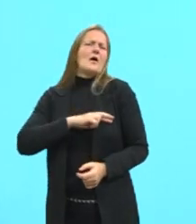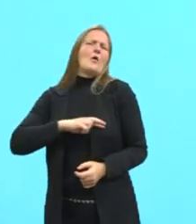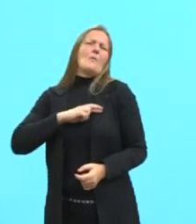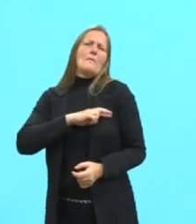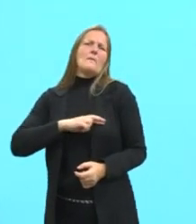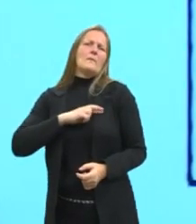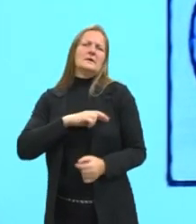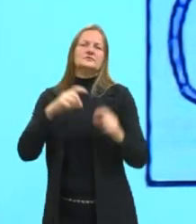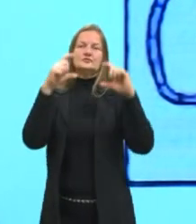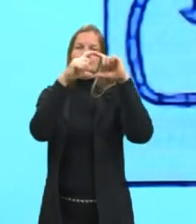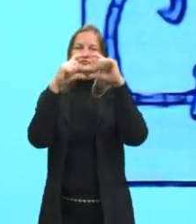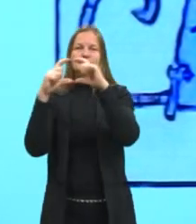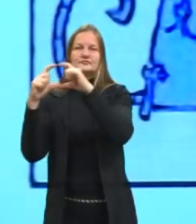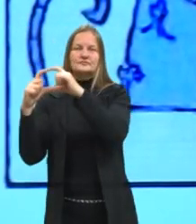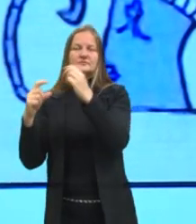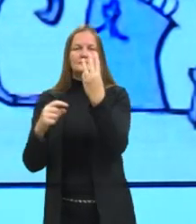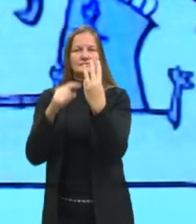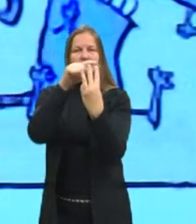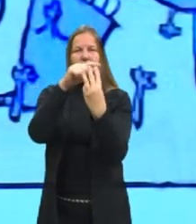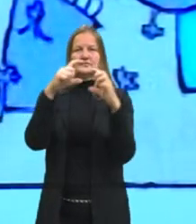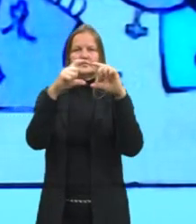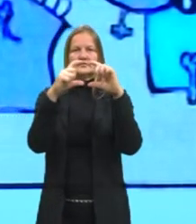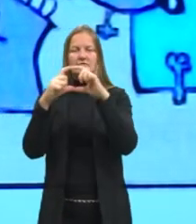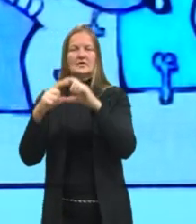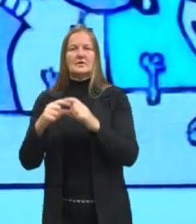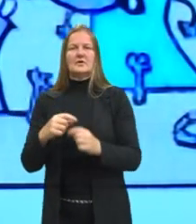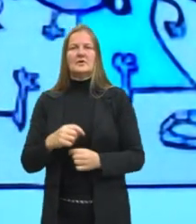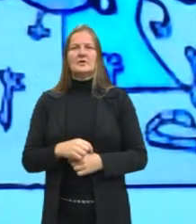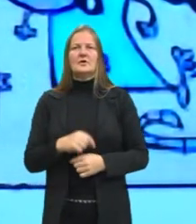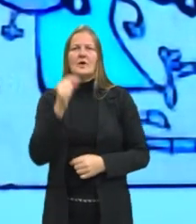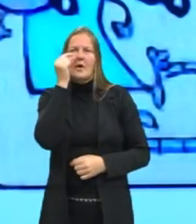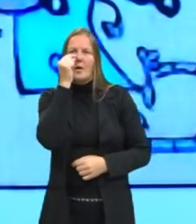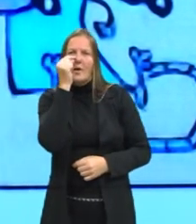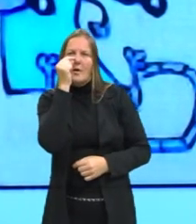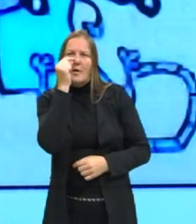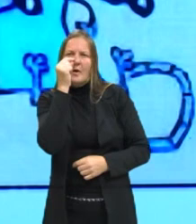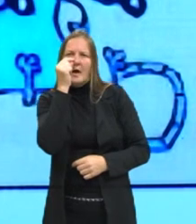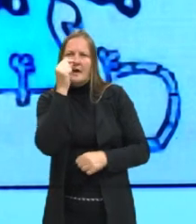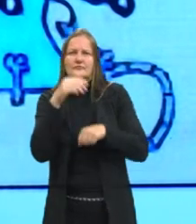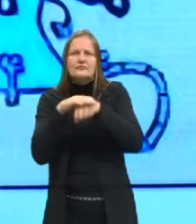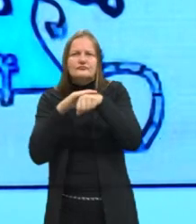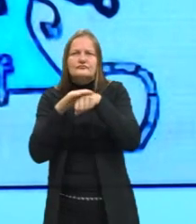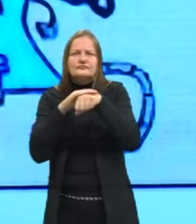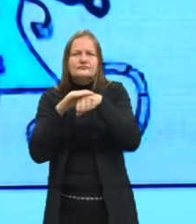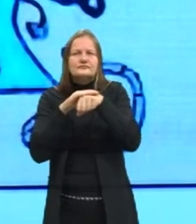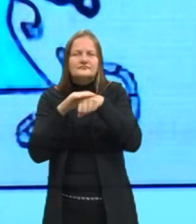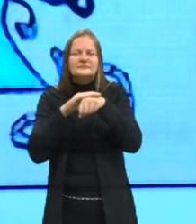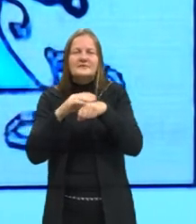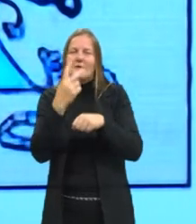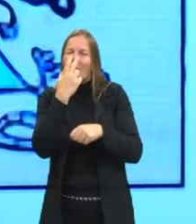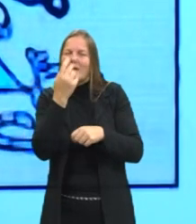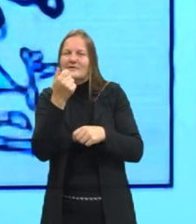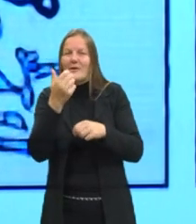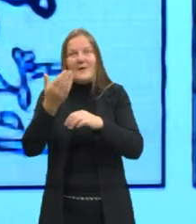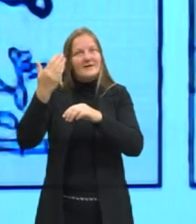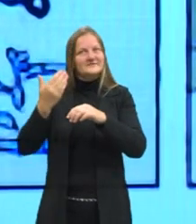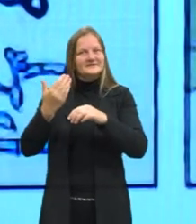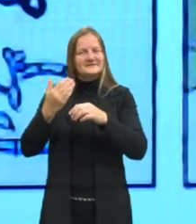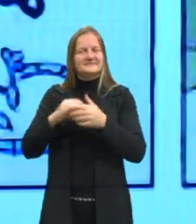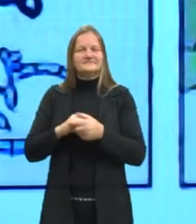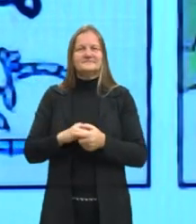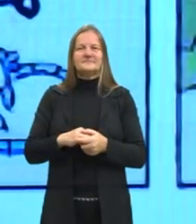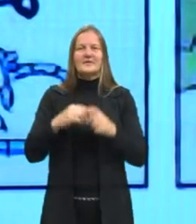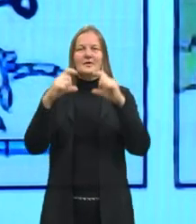A gente tem uma tirinha, três quadrinhos, um casalzinho de ratos conversando. É mais ou menos a mesma situação anterior. No